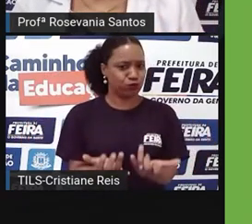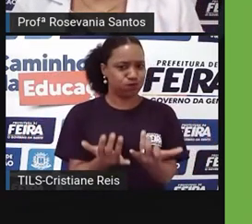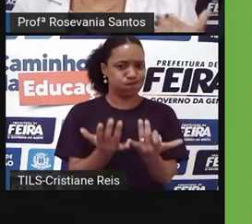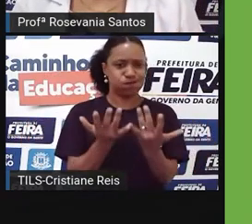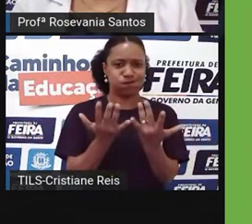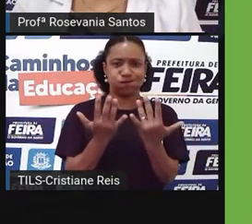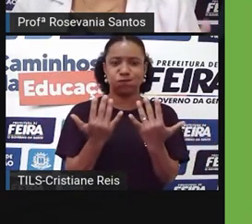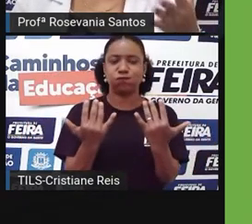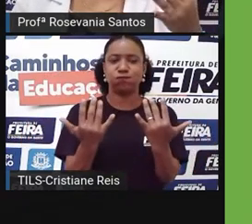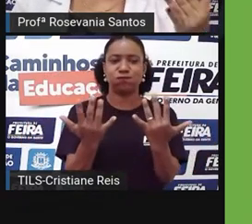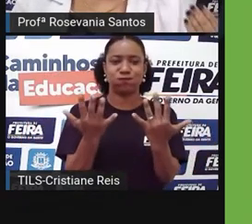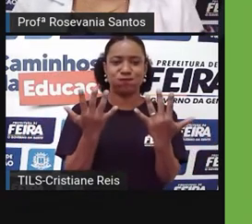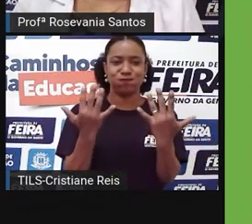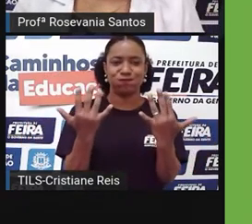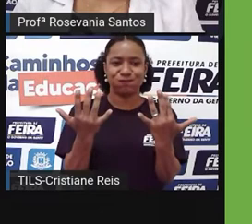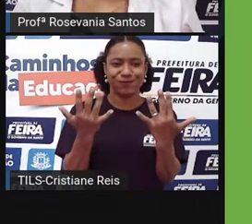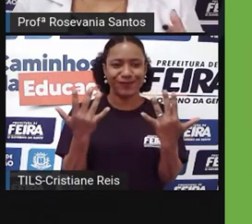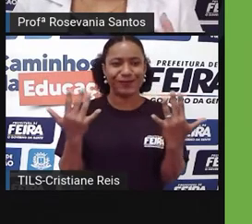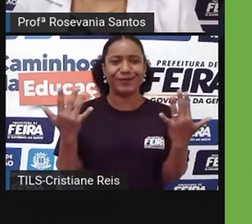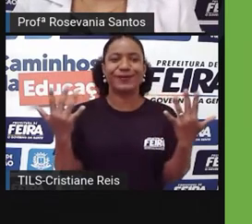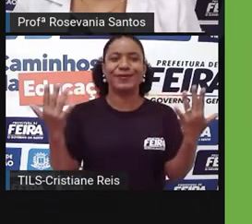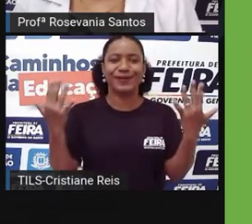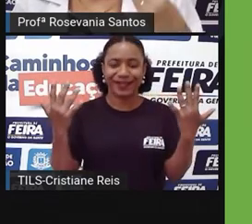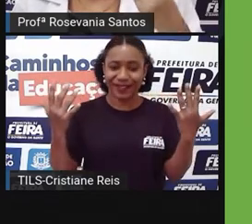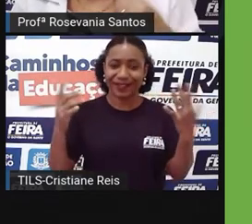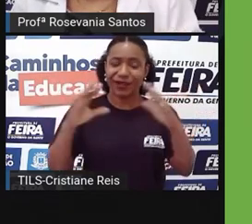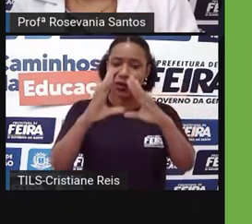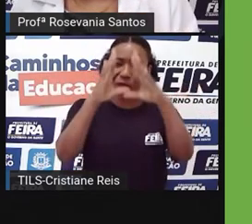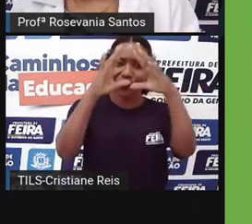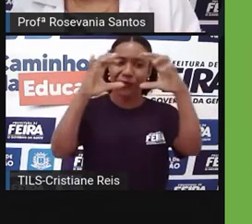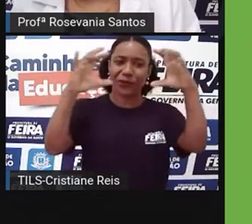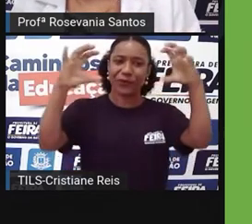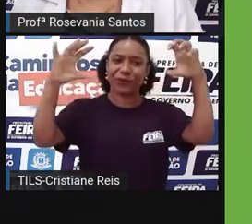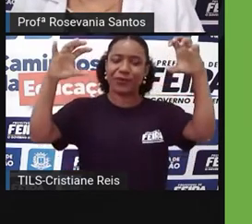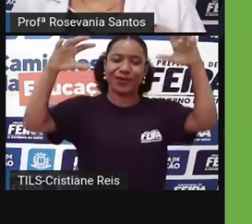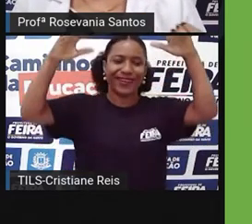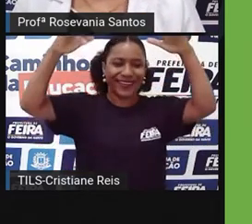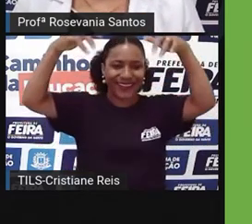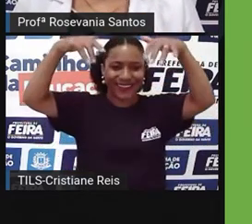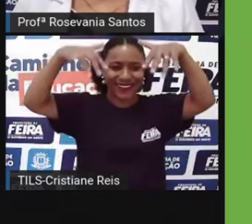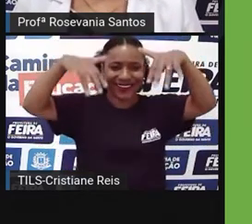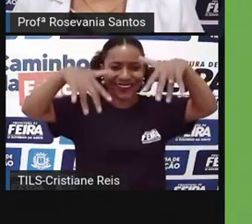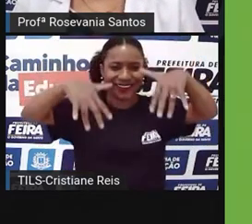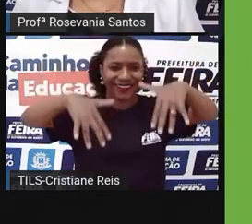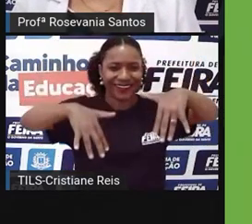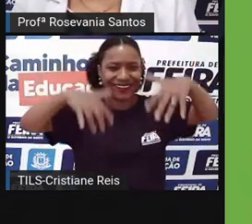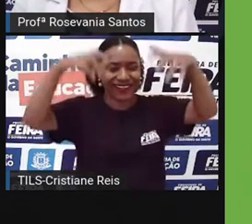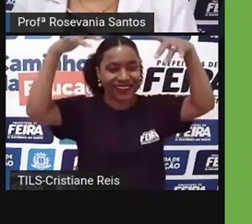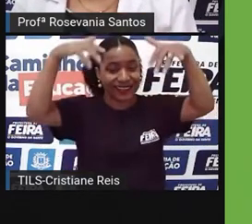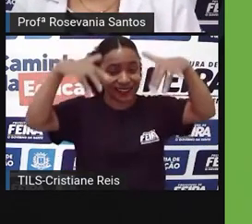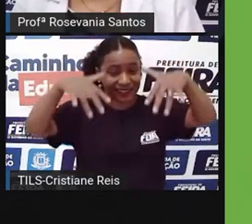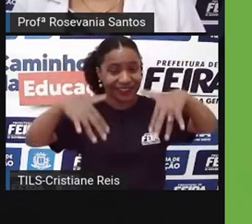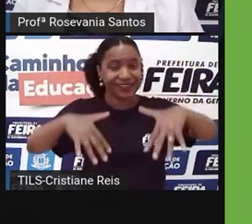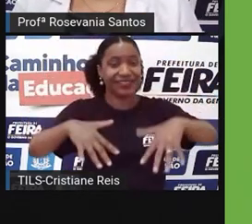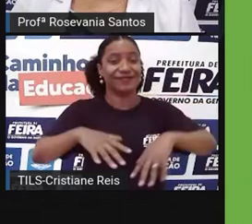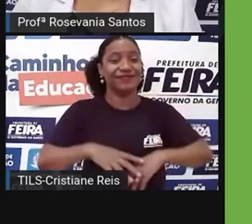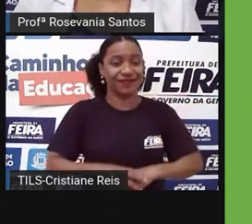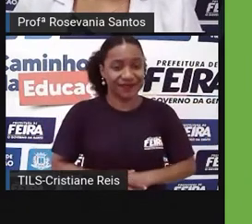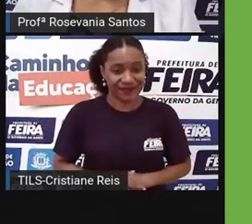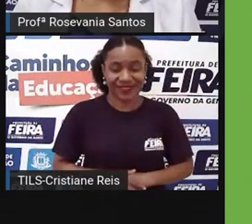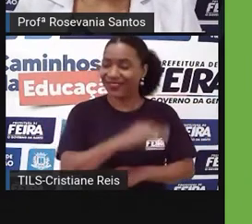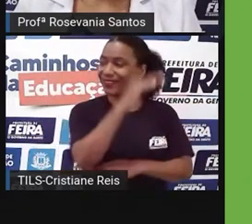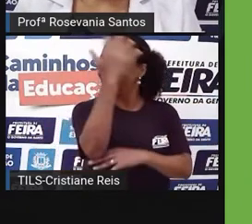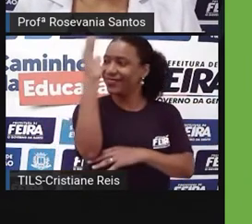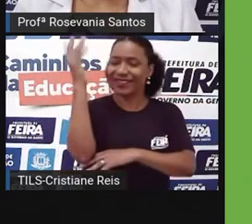que vai também manter a quantidade de chuvas atuante aí nesse lugar. Então, portanto, vai dar essa exuberância de